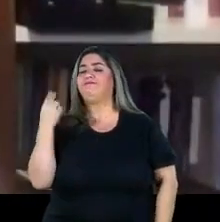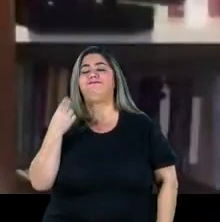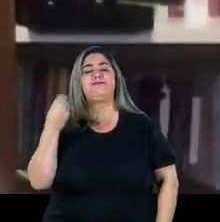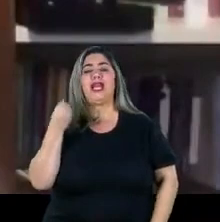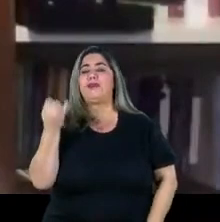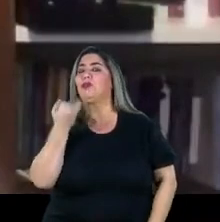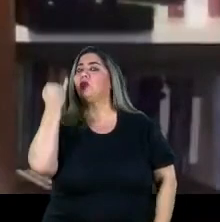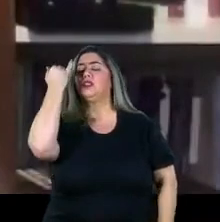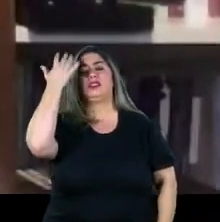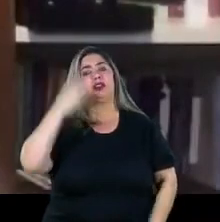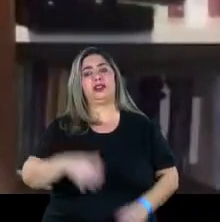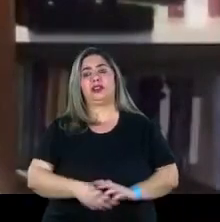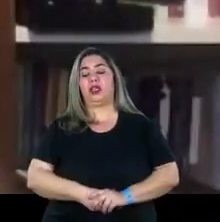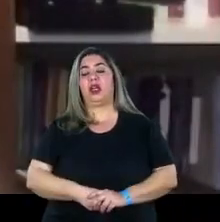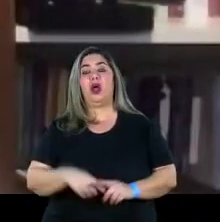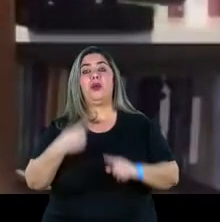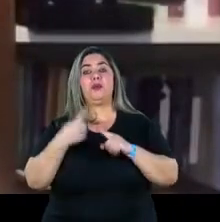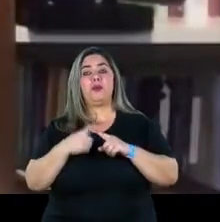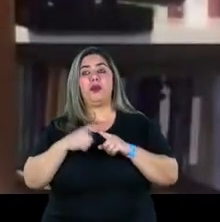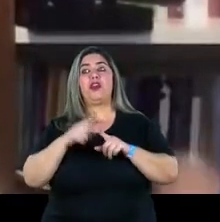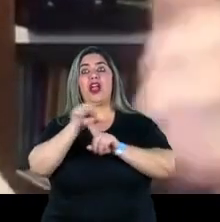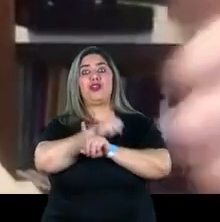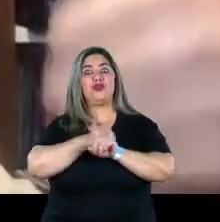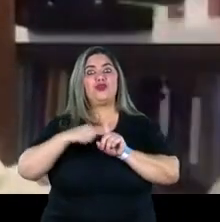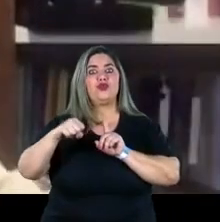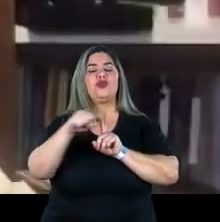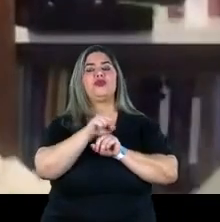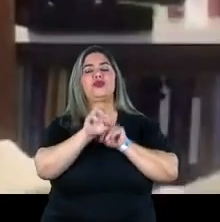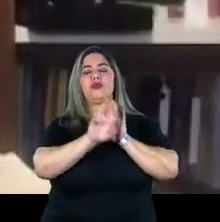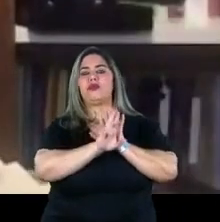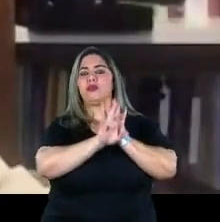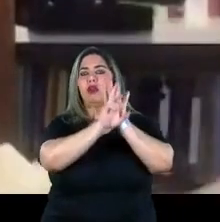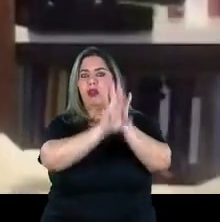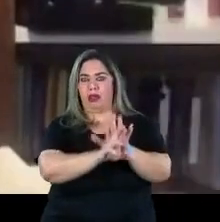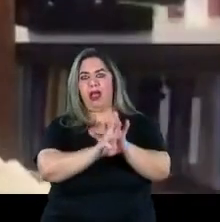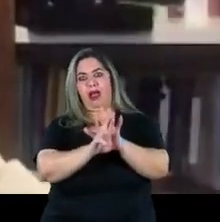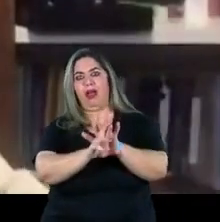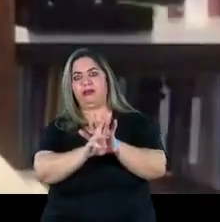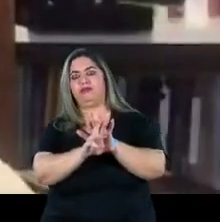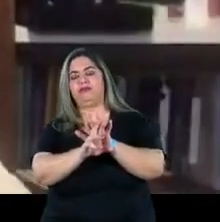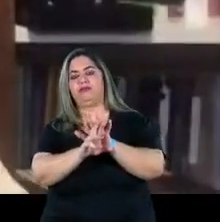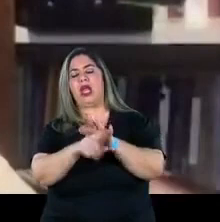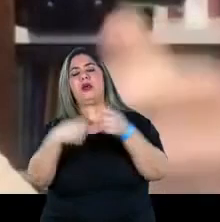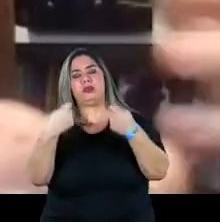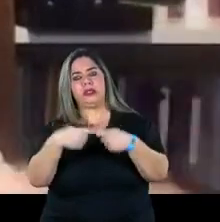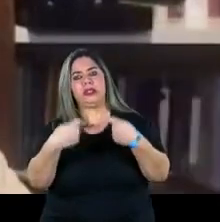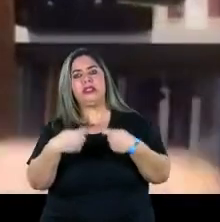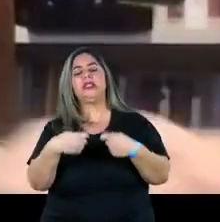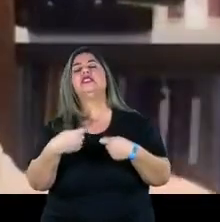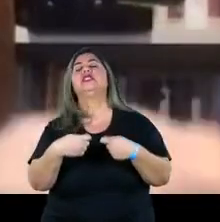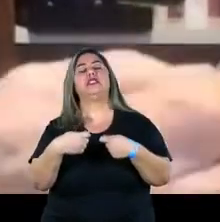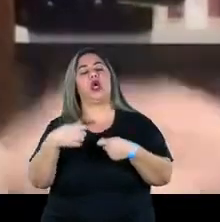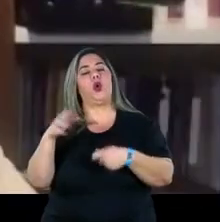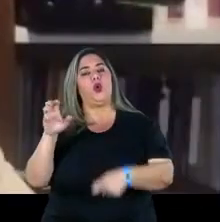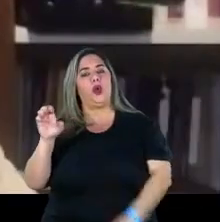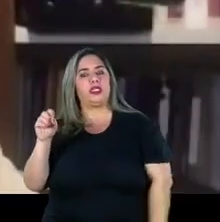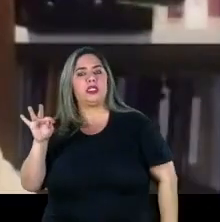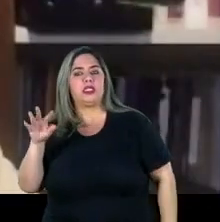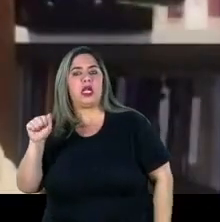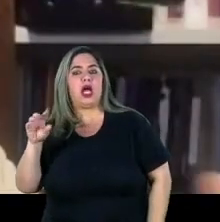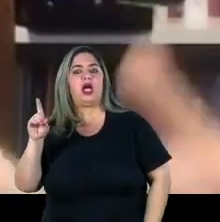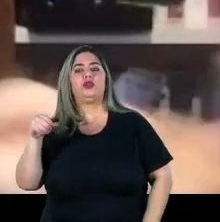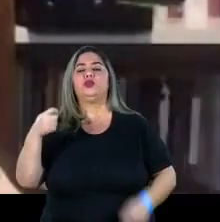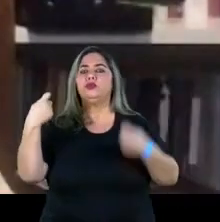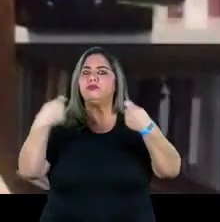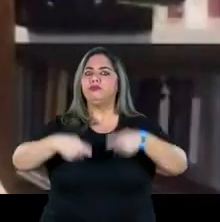Por quê? Porque nessa altura é a sociedade representada pelo Estado, que tem que, quer dizer, o Estado é que tem que dar